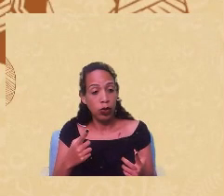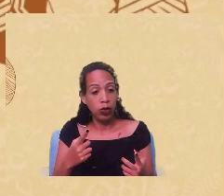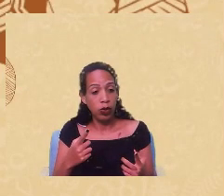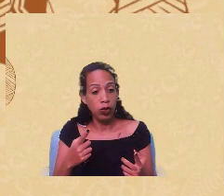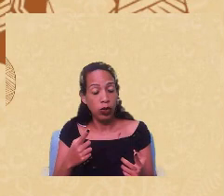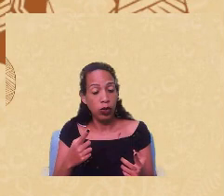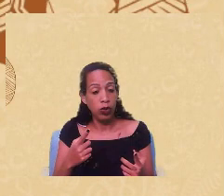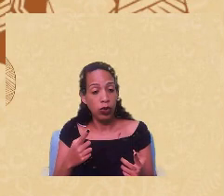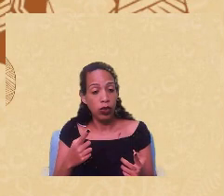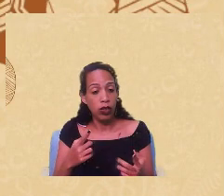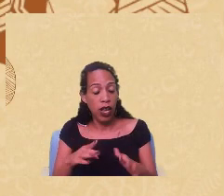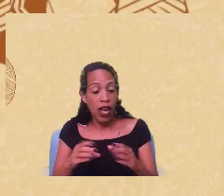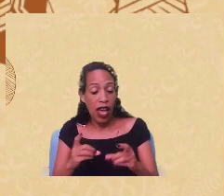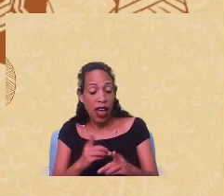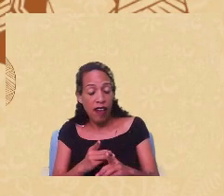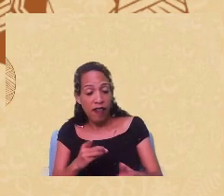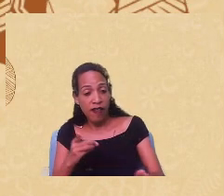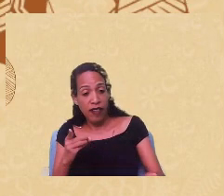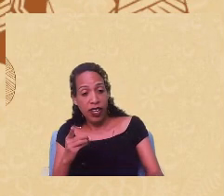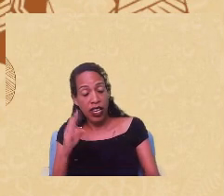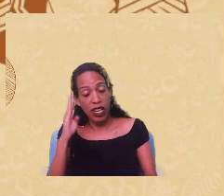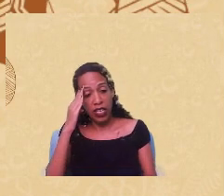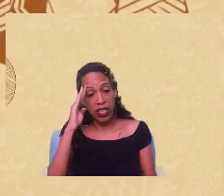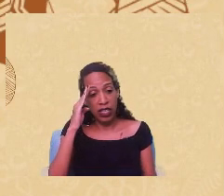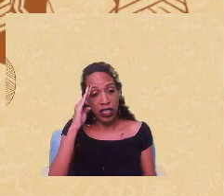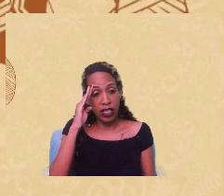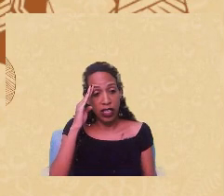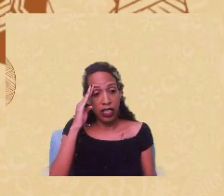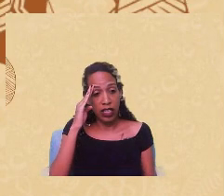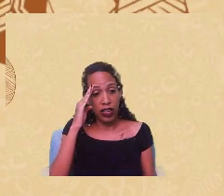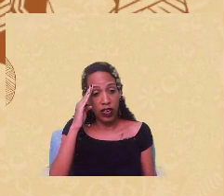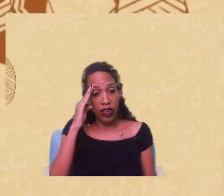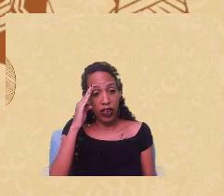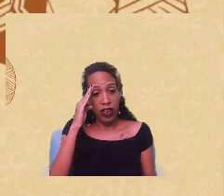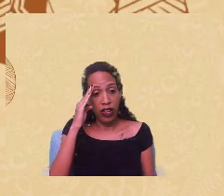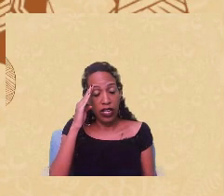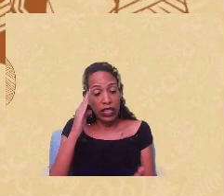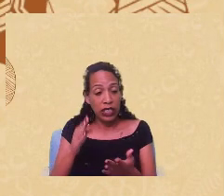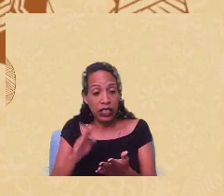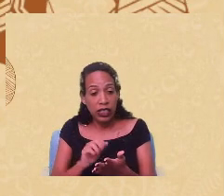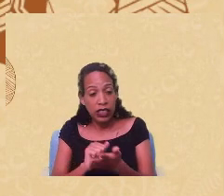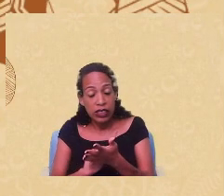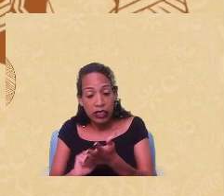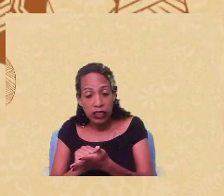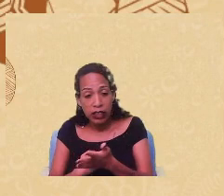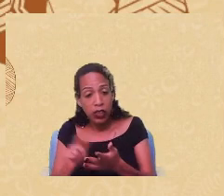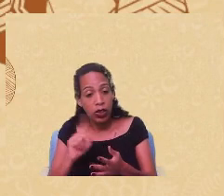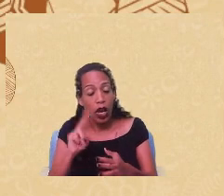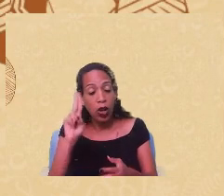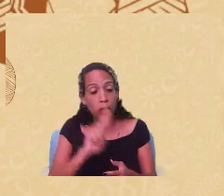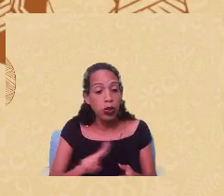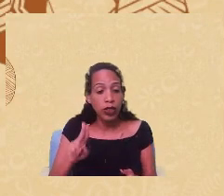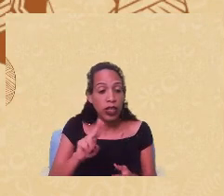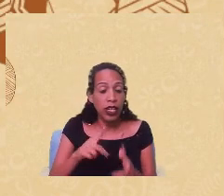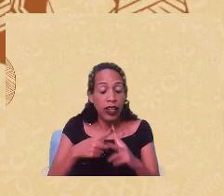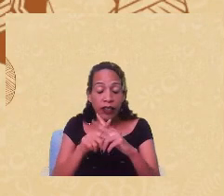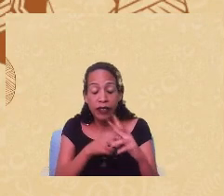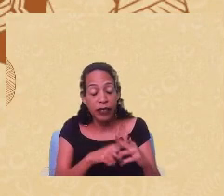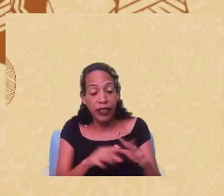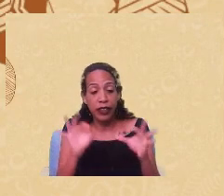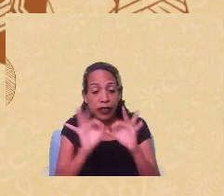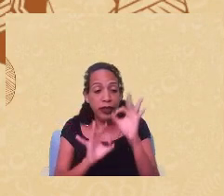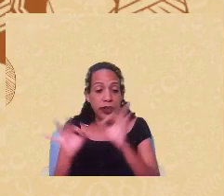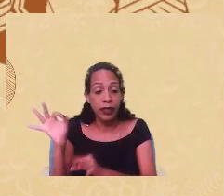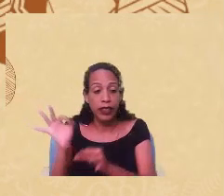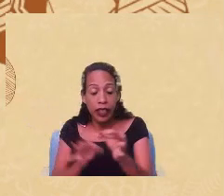se afasta da ideia chesteriana do Caliban você não está usando a ferramenta do colonizador para